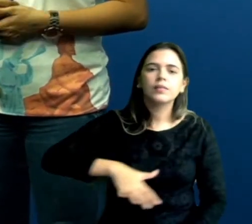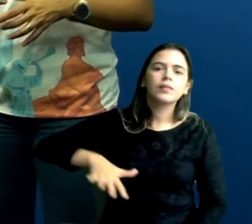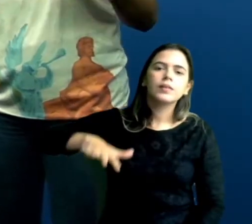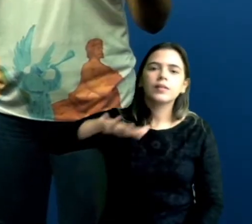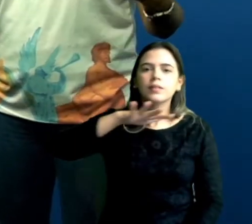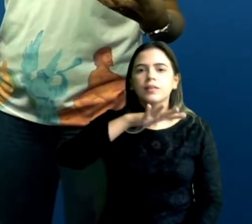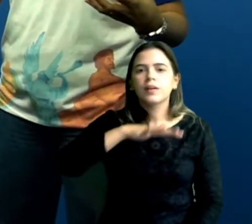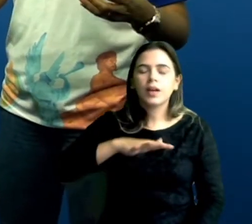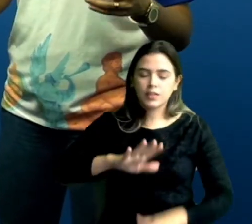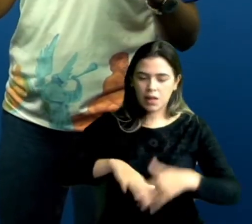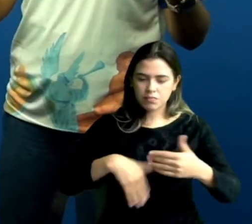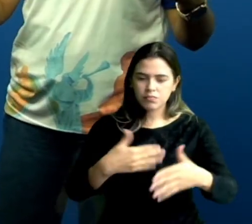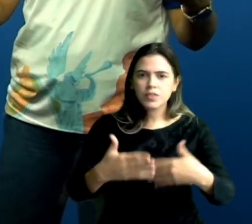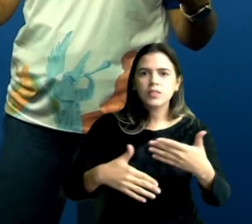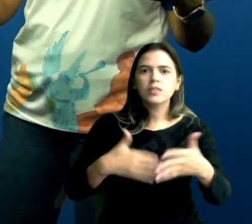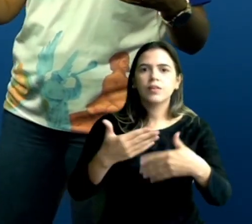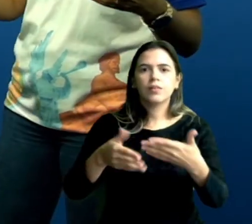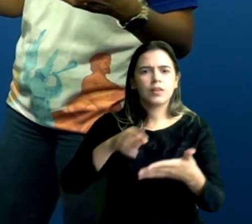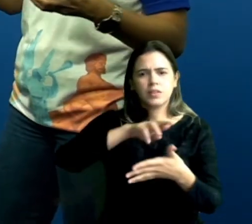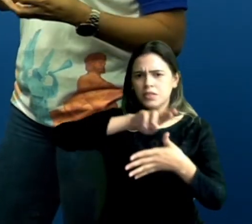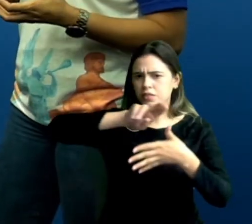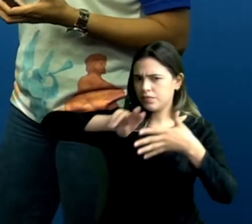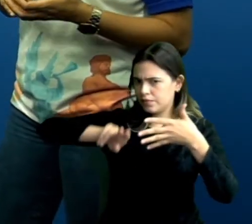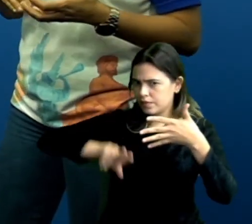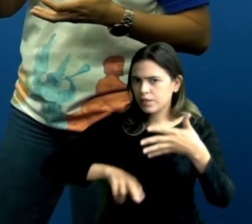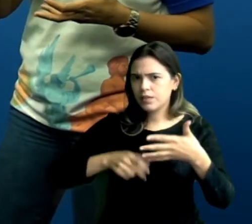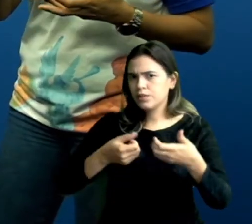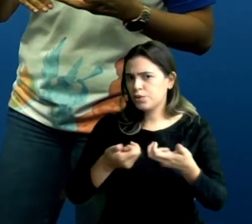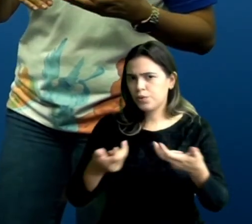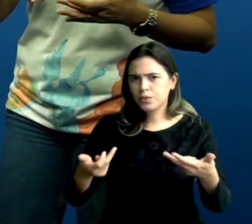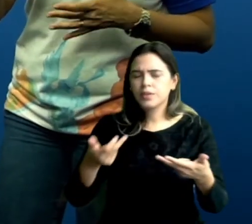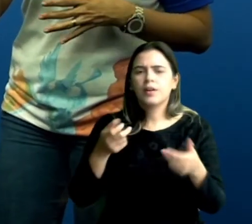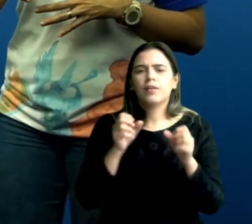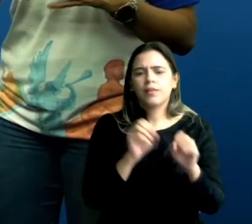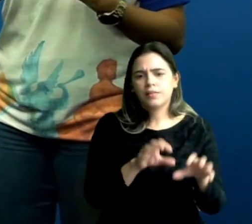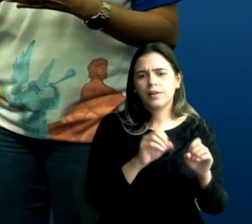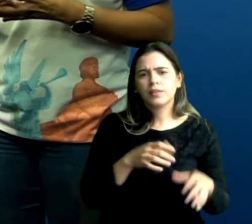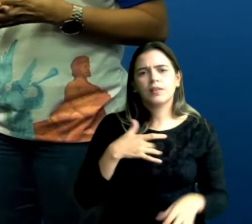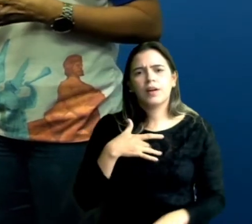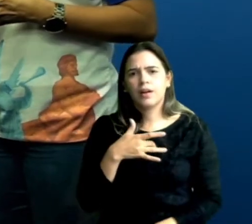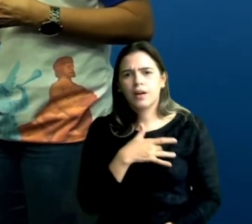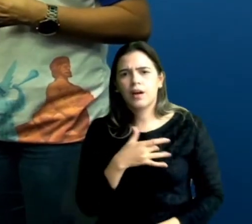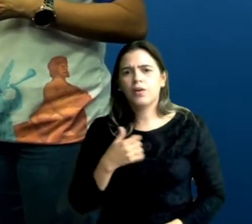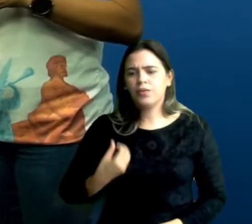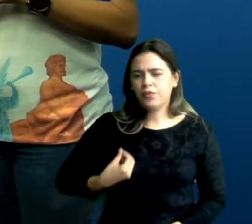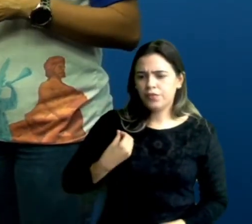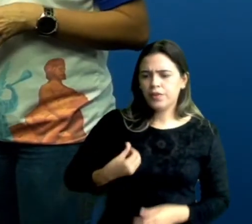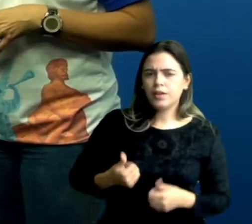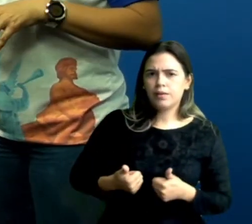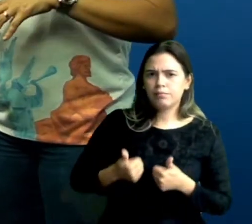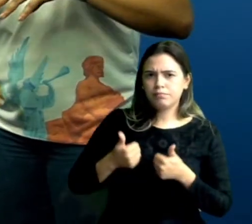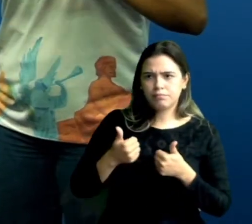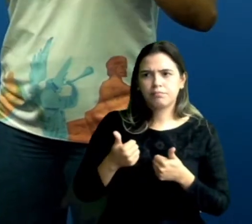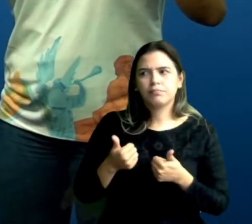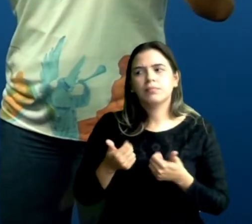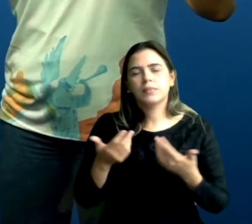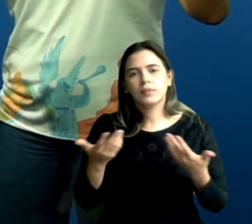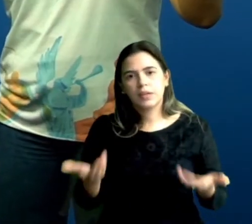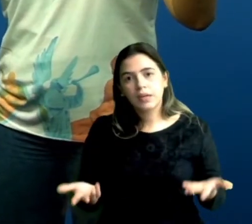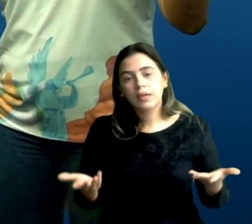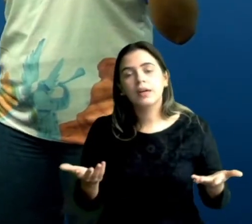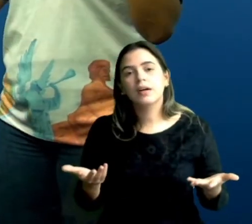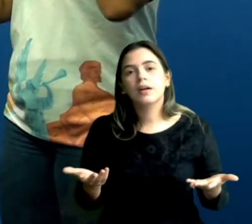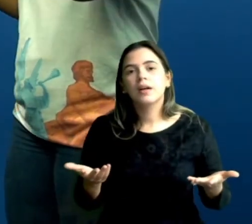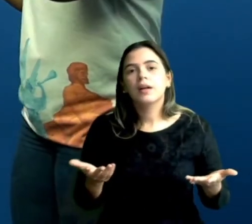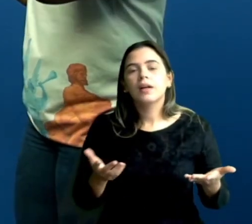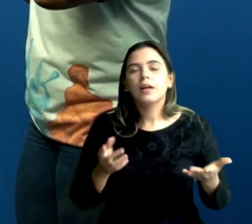está desenvolvida em relação a vários fatores, educação, saúde, qualidade de vida, tá? Então, é